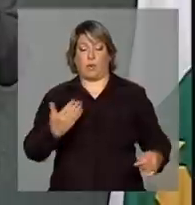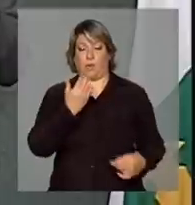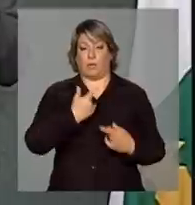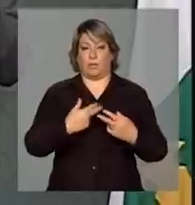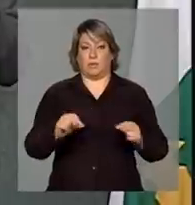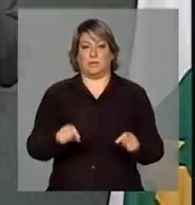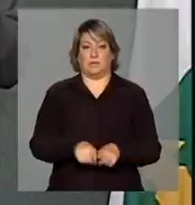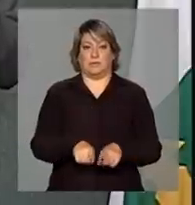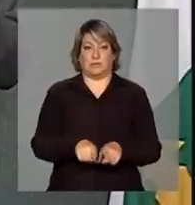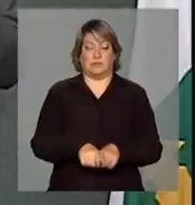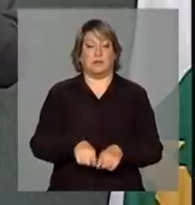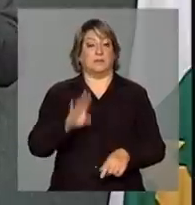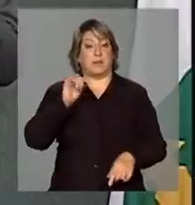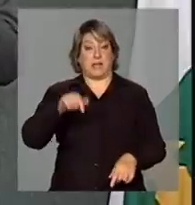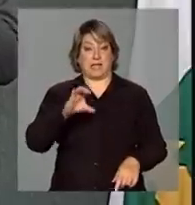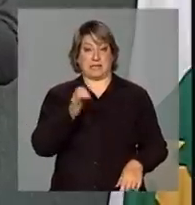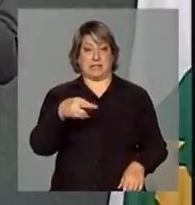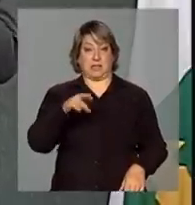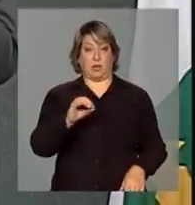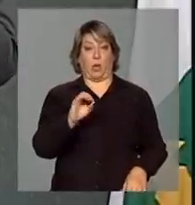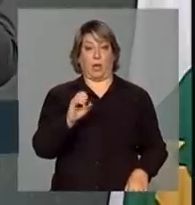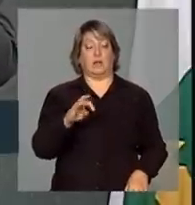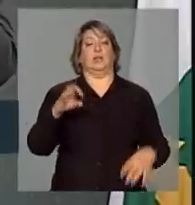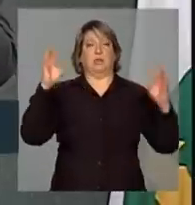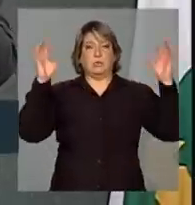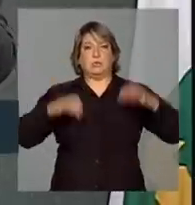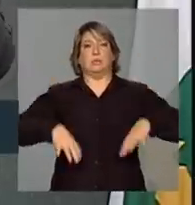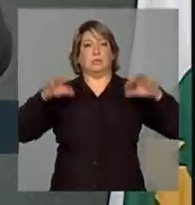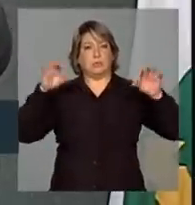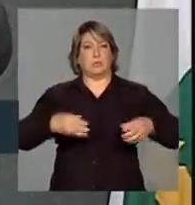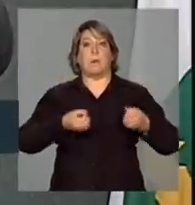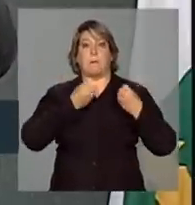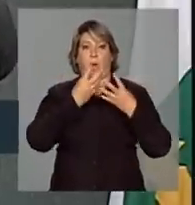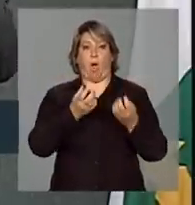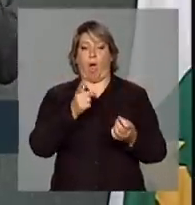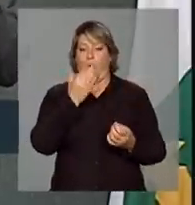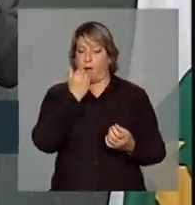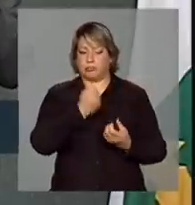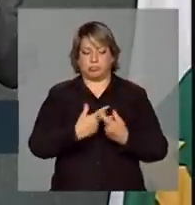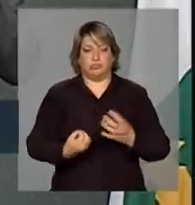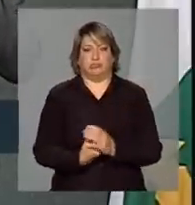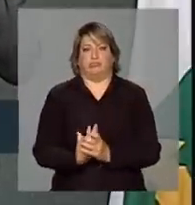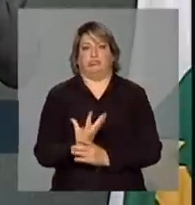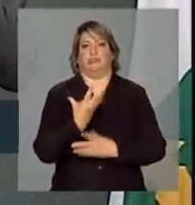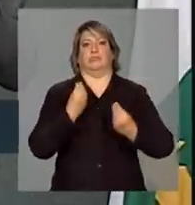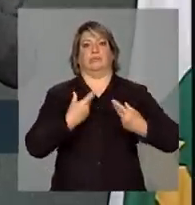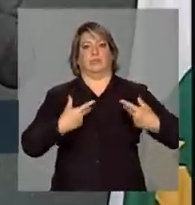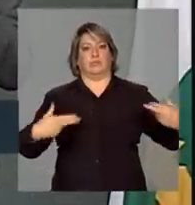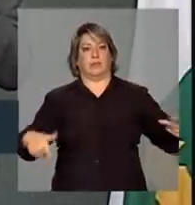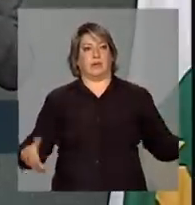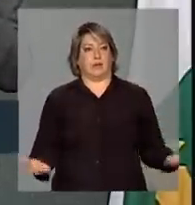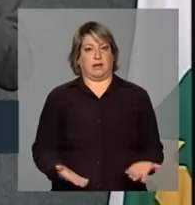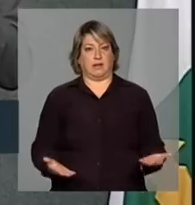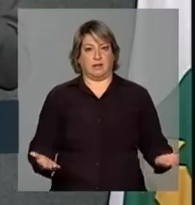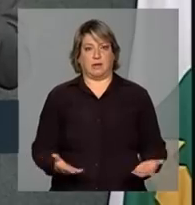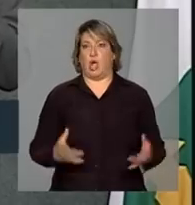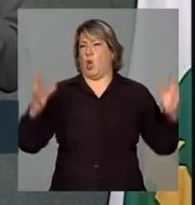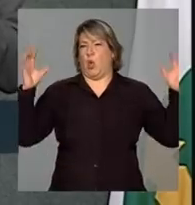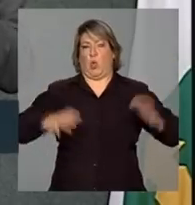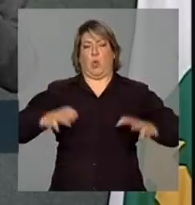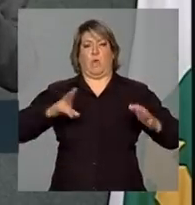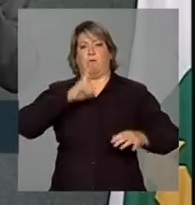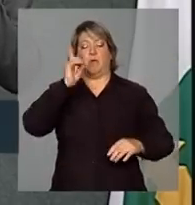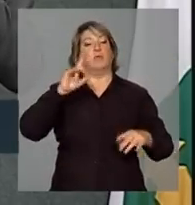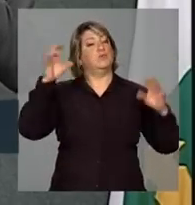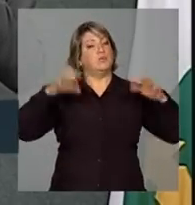tem sido a chuva bastante favorável ao desempenho das culturas. Ela tem chovido, nesse momento, não tem nada de excesso, ela tem